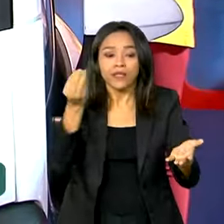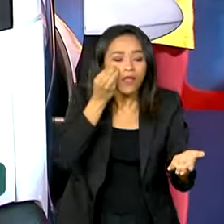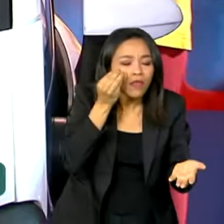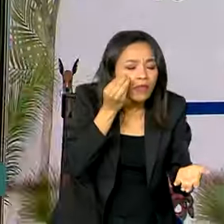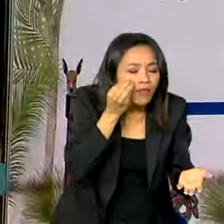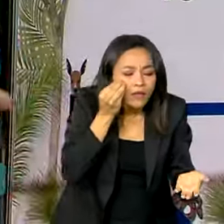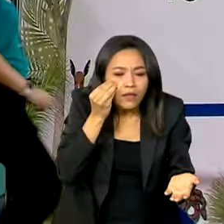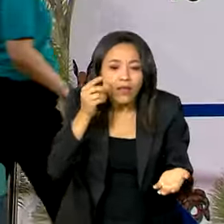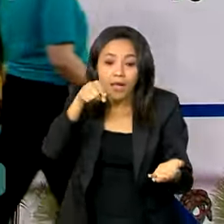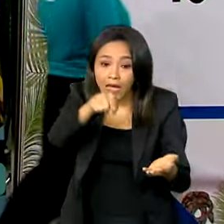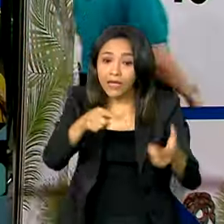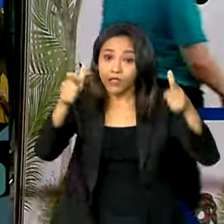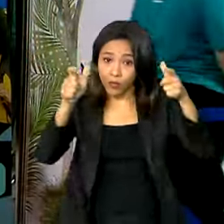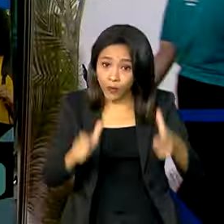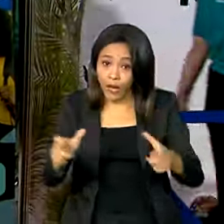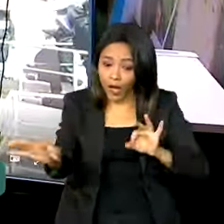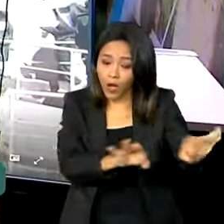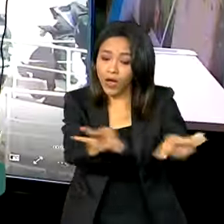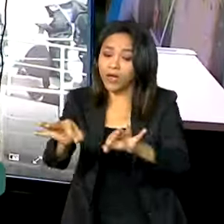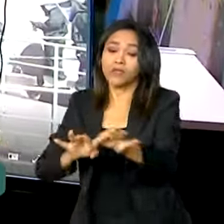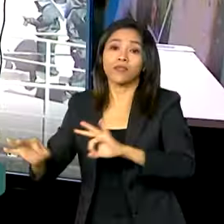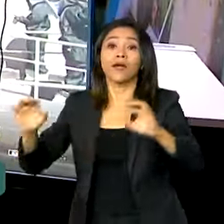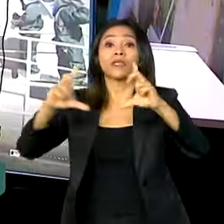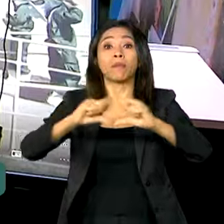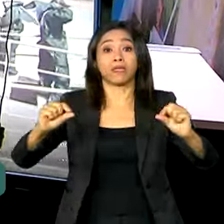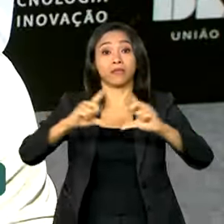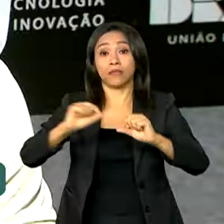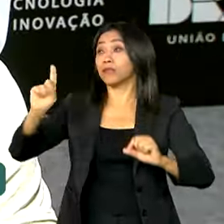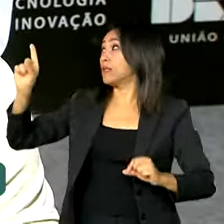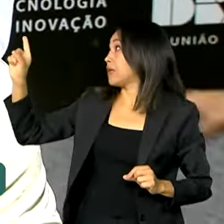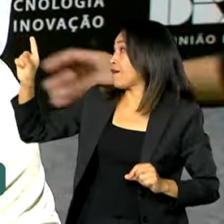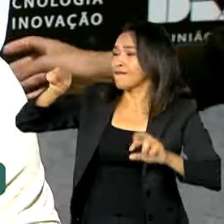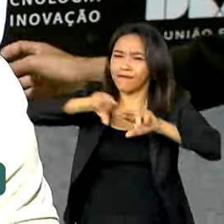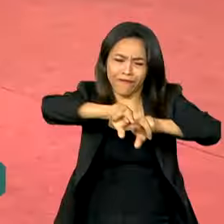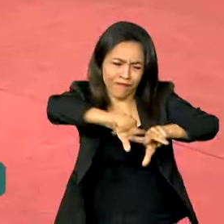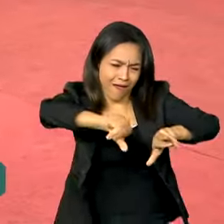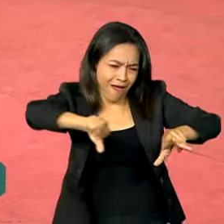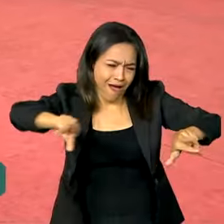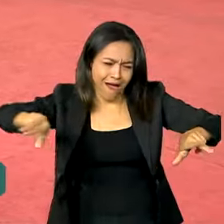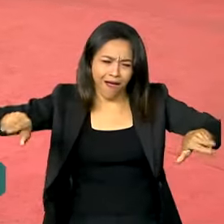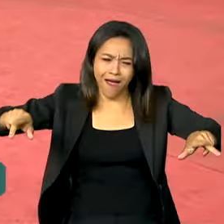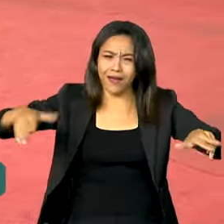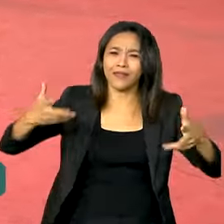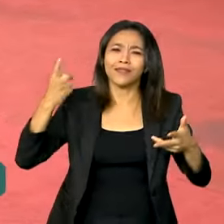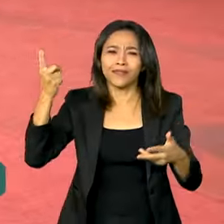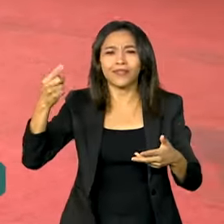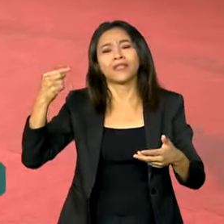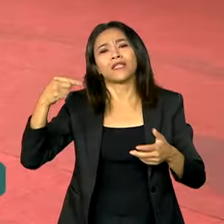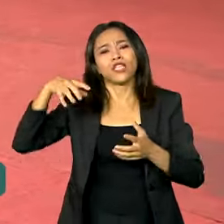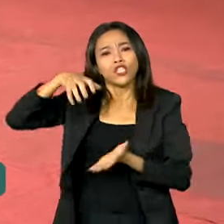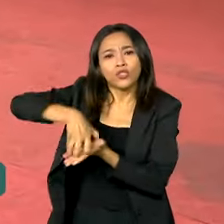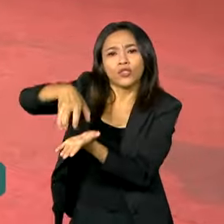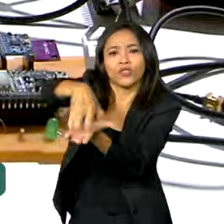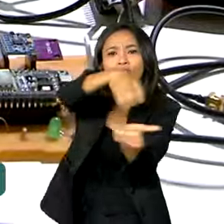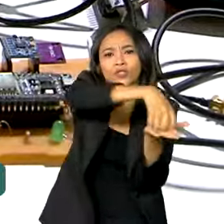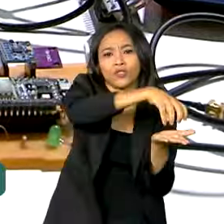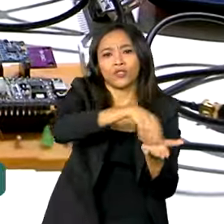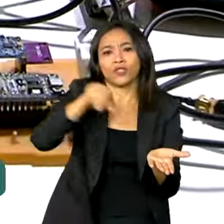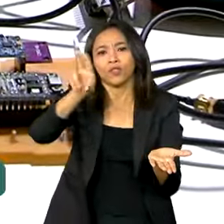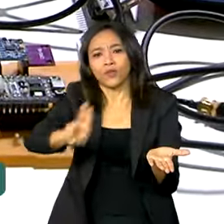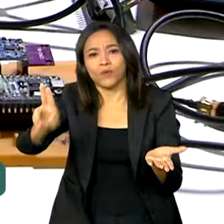espaço montado no centro de Brasília, dezenas de atividades interativas pensadas por instituições de ensino,